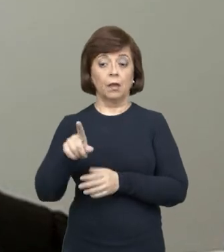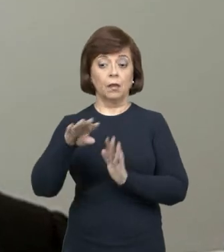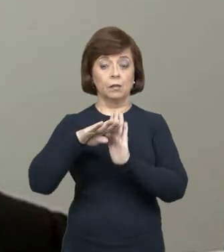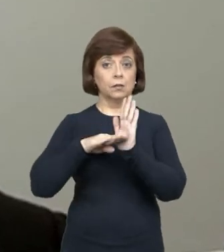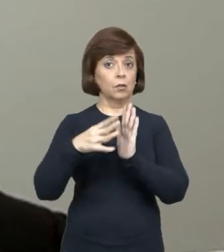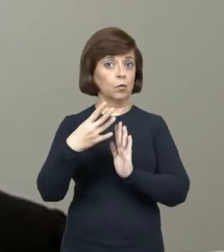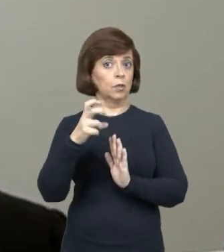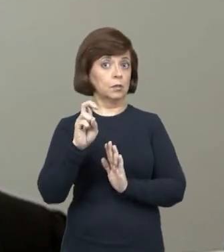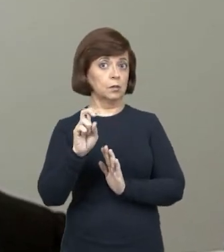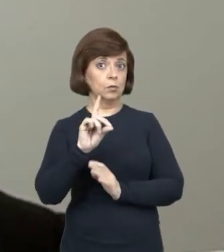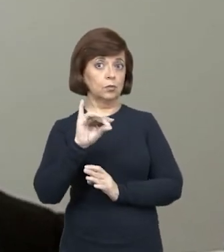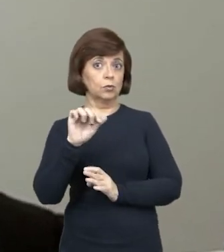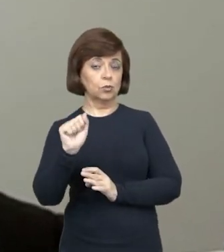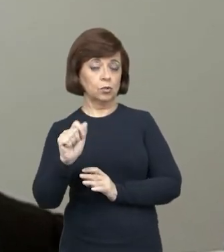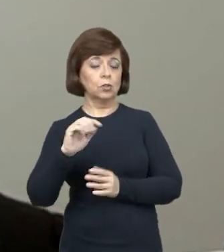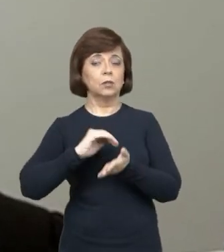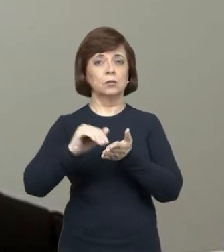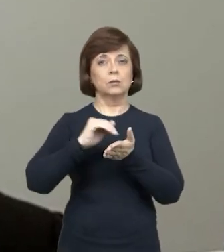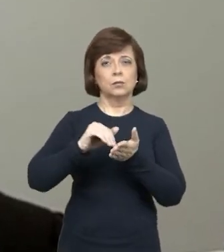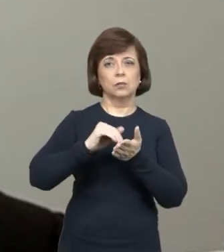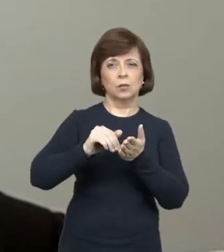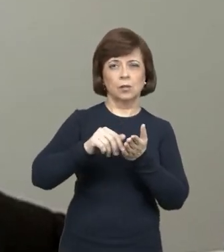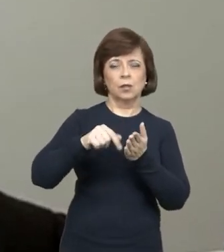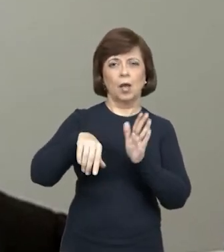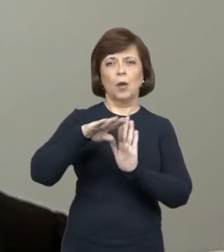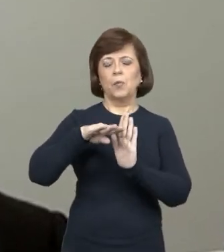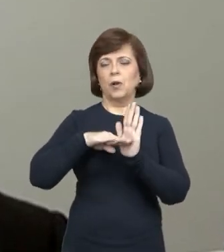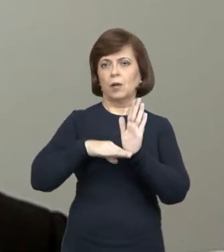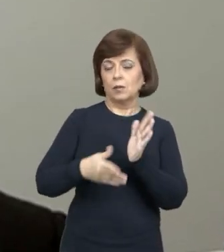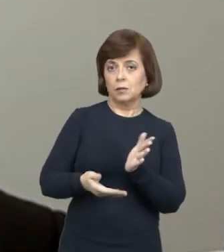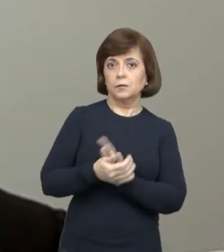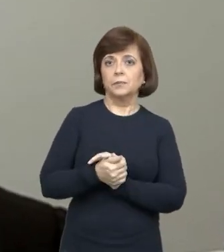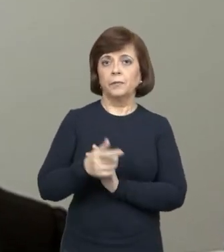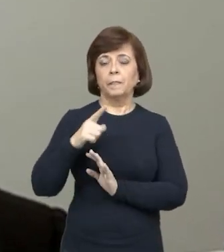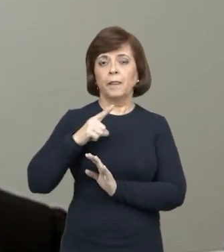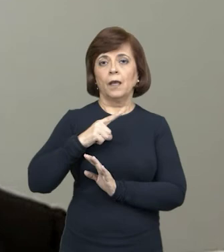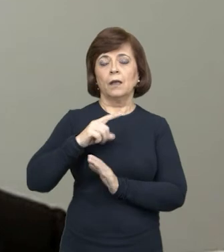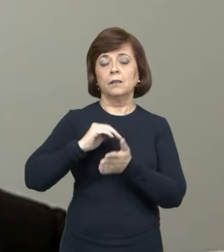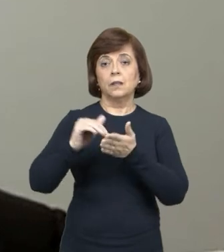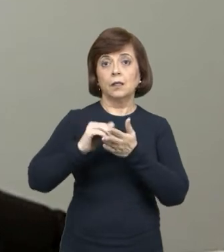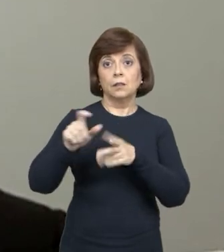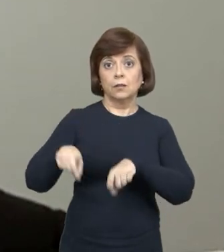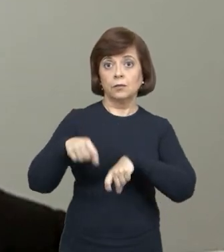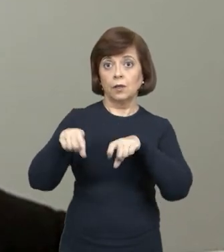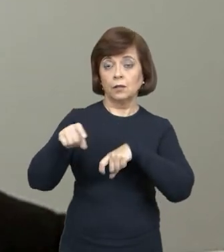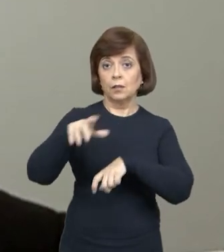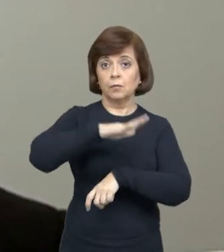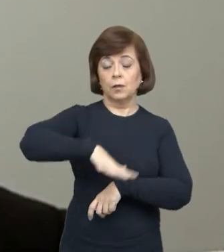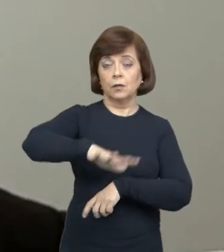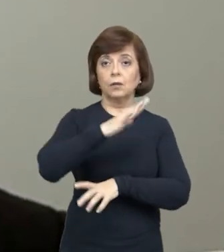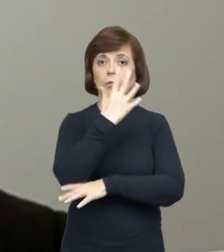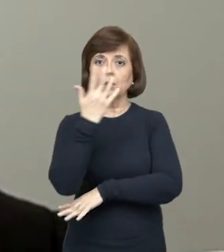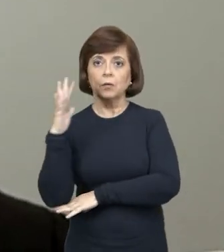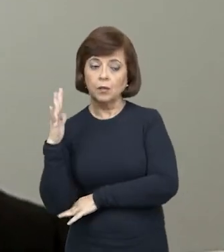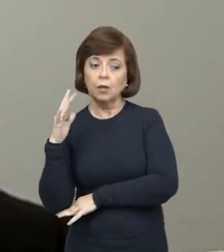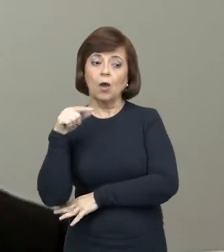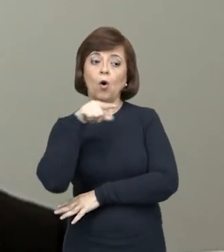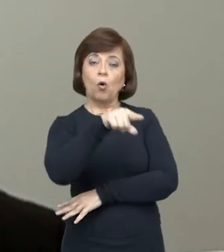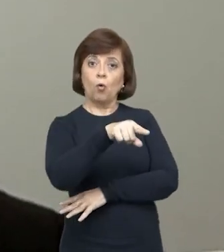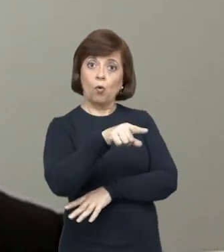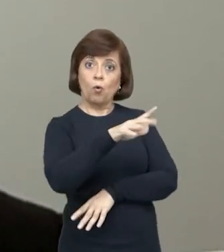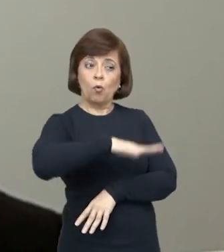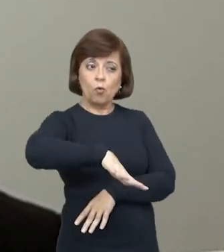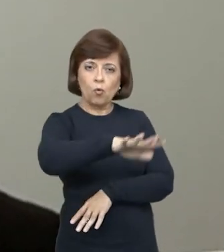45 dias, vai envolver Secretaria de Planejamento, Secretaria de Fazenda e Meio Ambiente. Já do passivo, a gente pede que ele